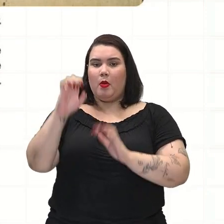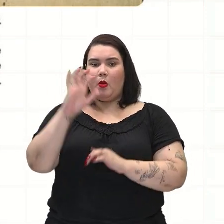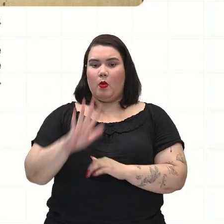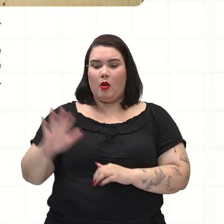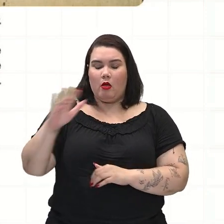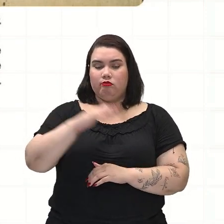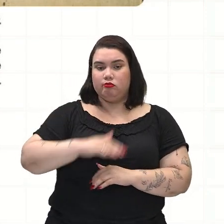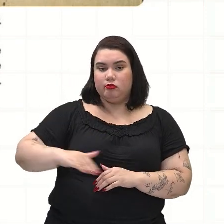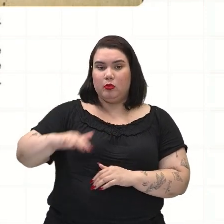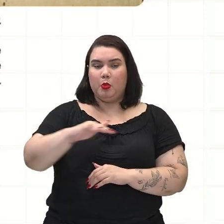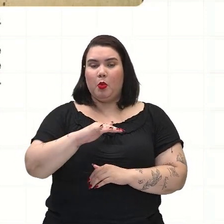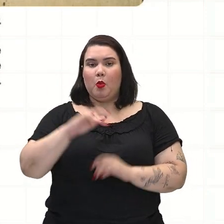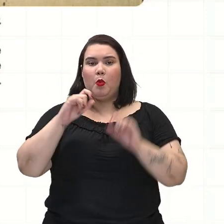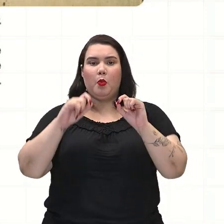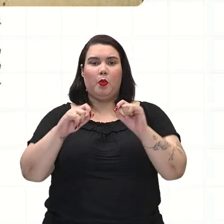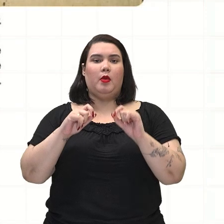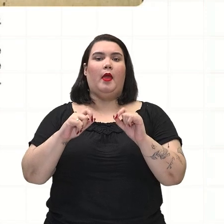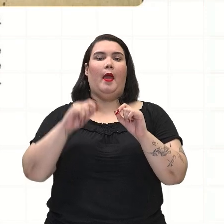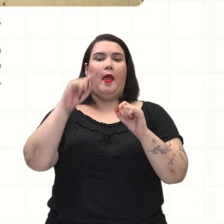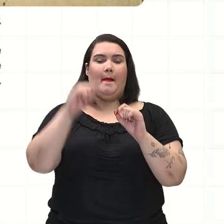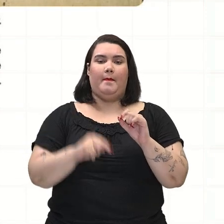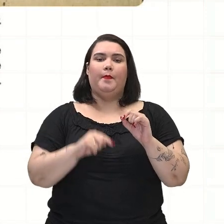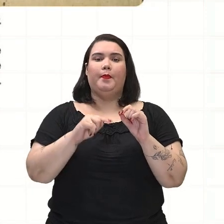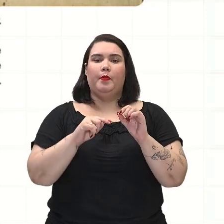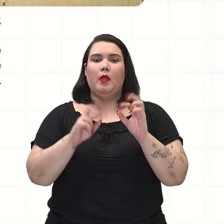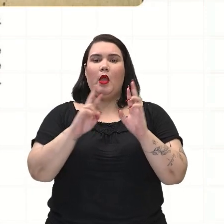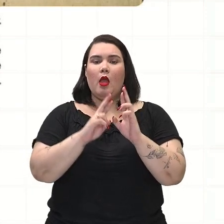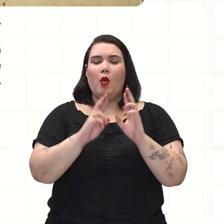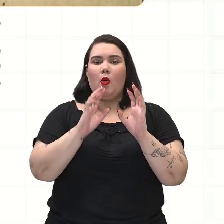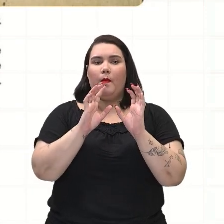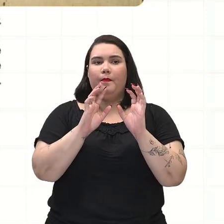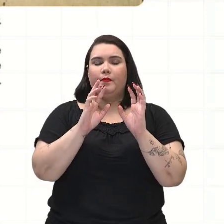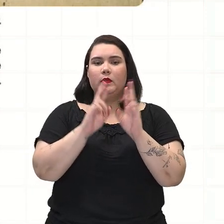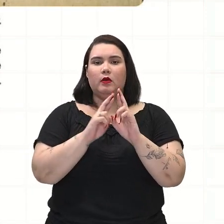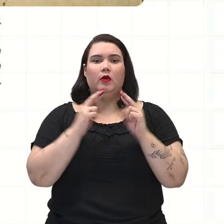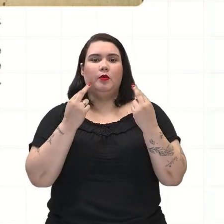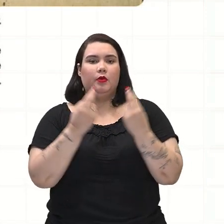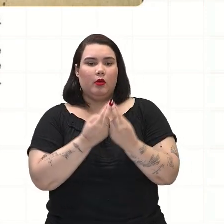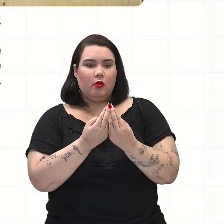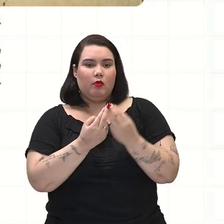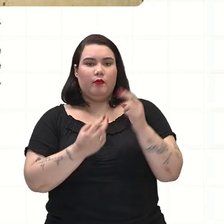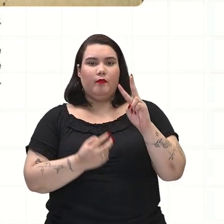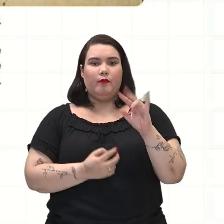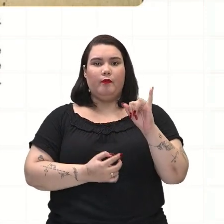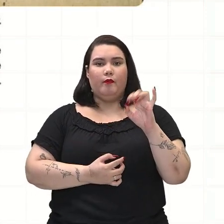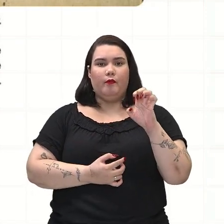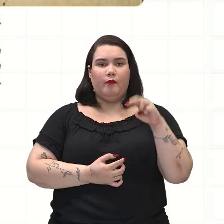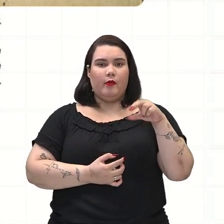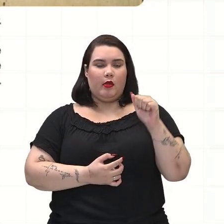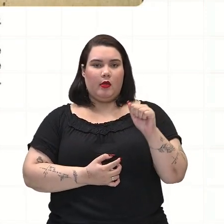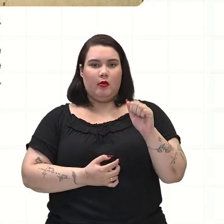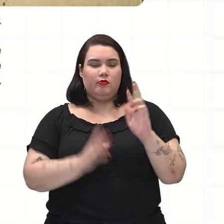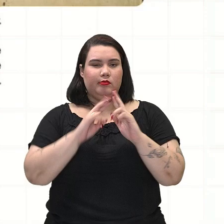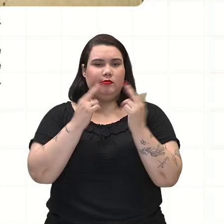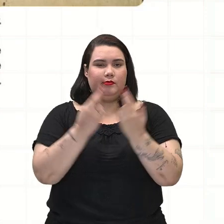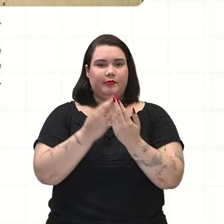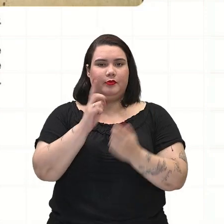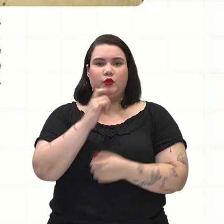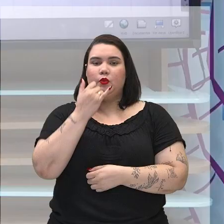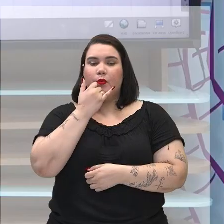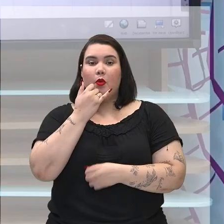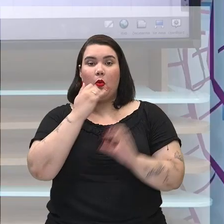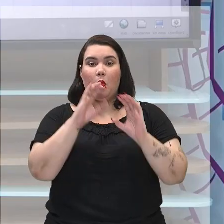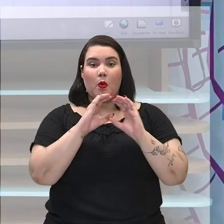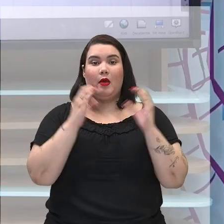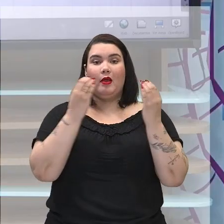a partir do Congresso de Viena Olha só quão importante é estarmos